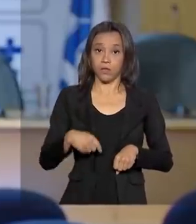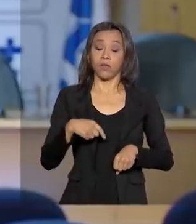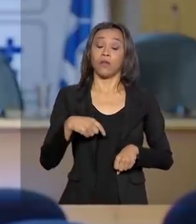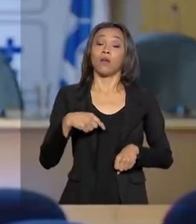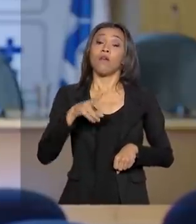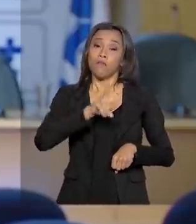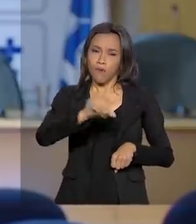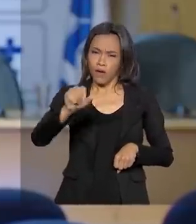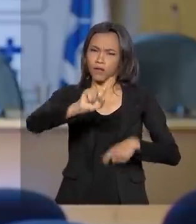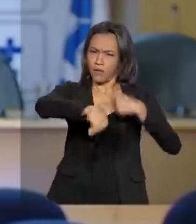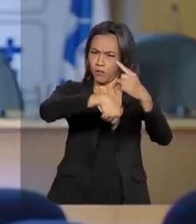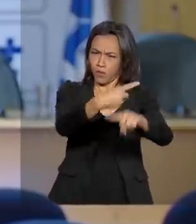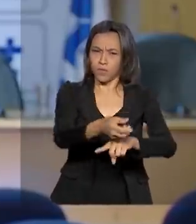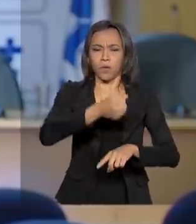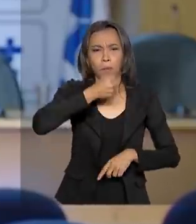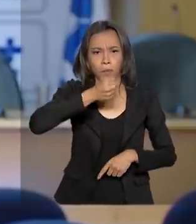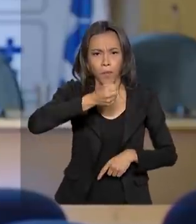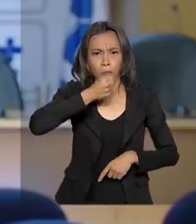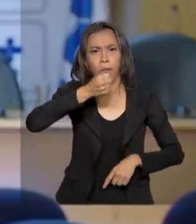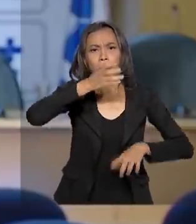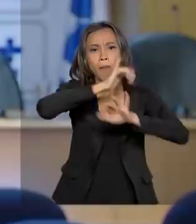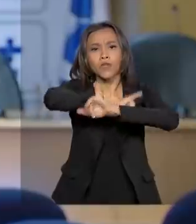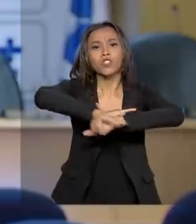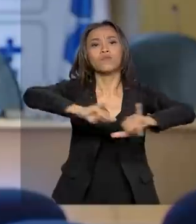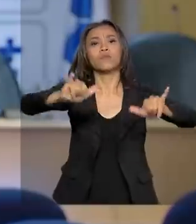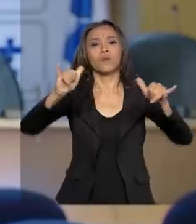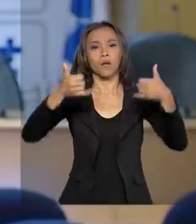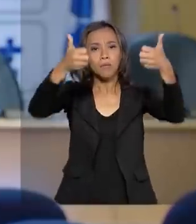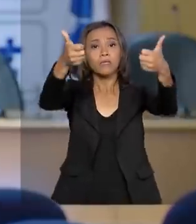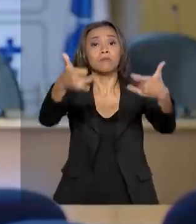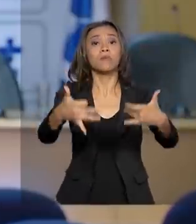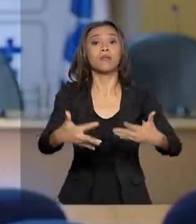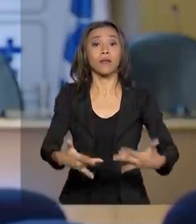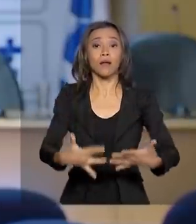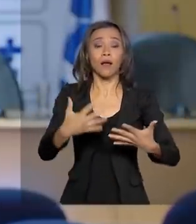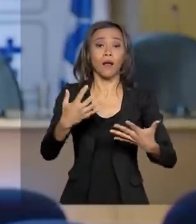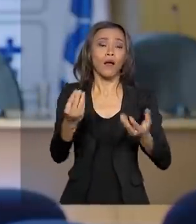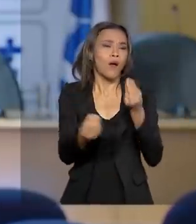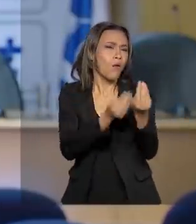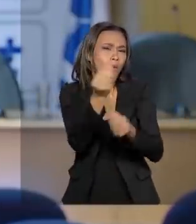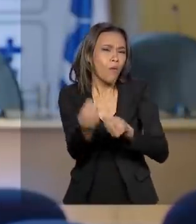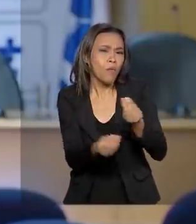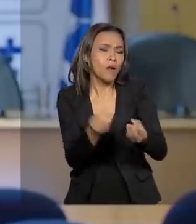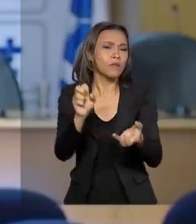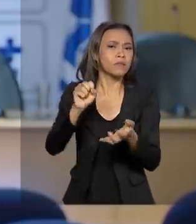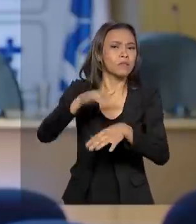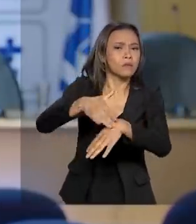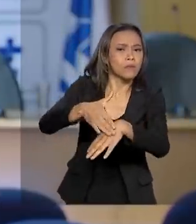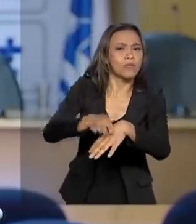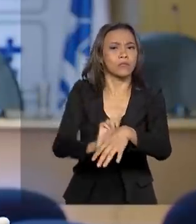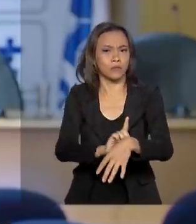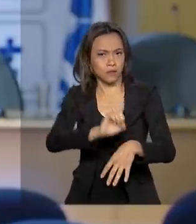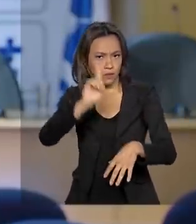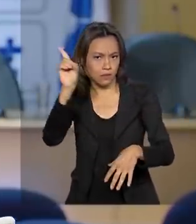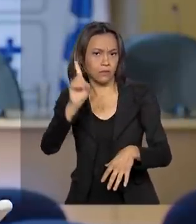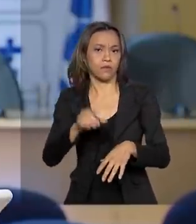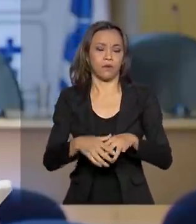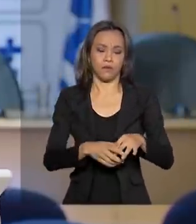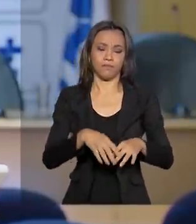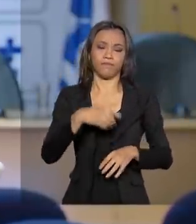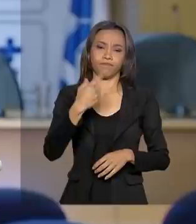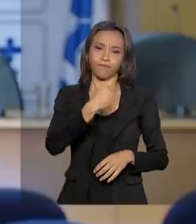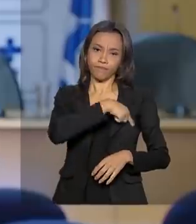essa entrevista coletiva para explicar tecnicamente o coronavírus da China. O ministro